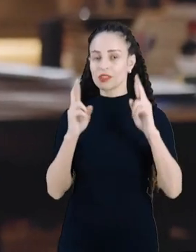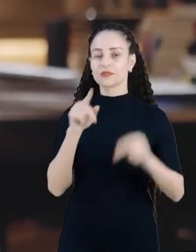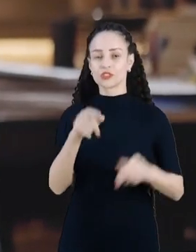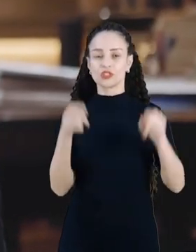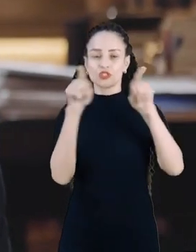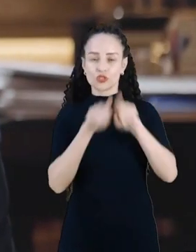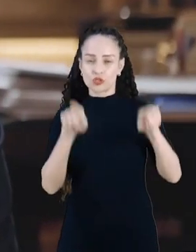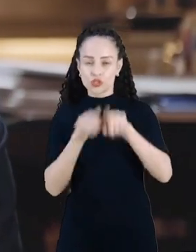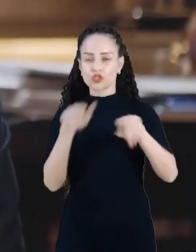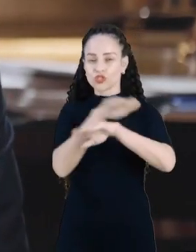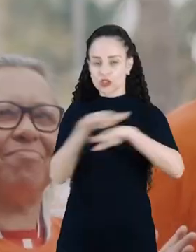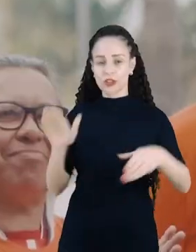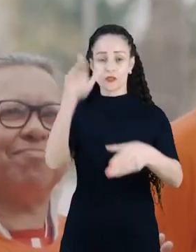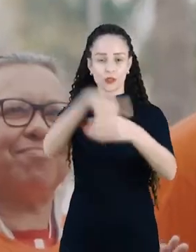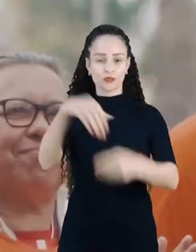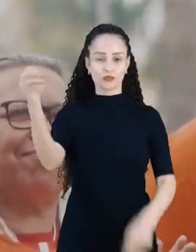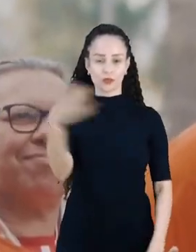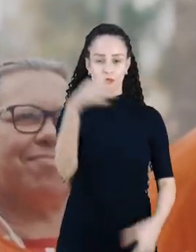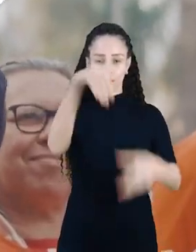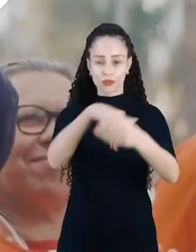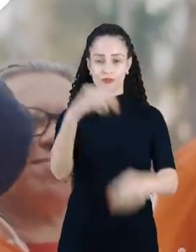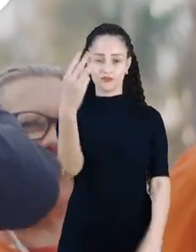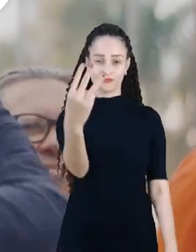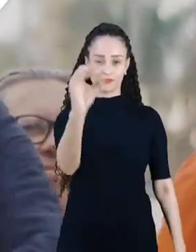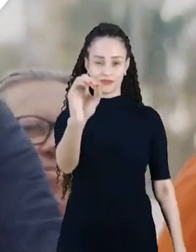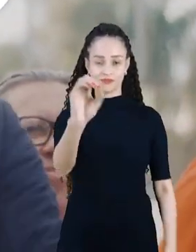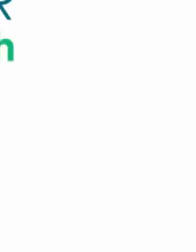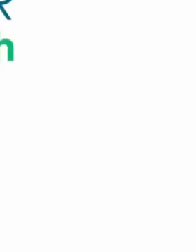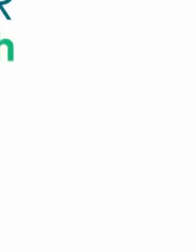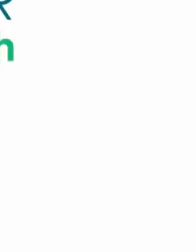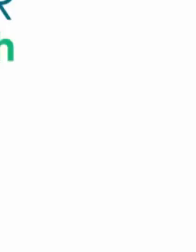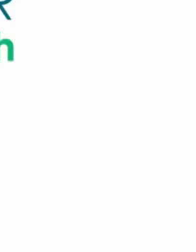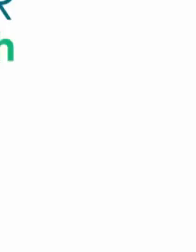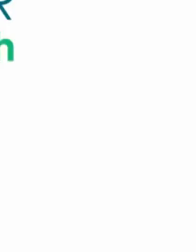seu apoio. Chega dos mesmos. Vote novo. Vote 30.